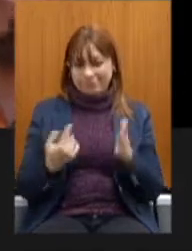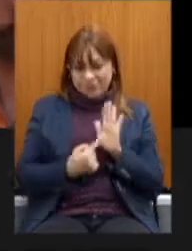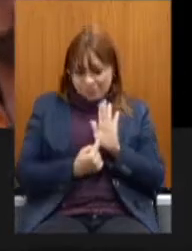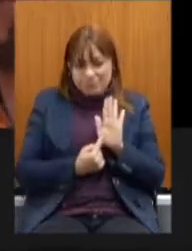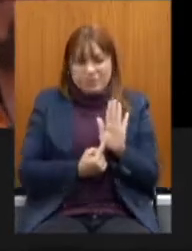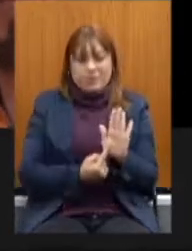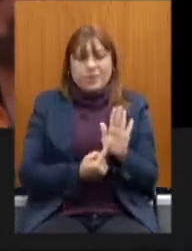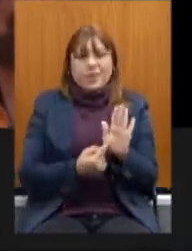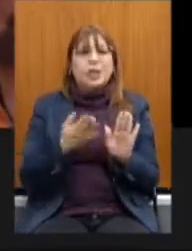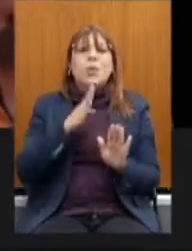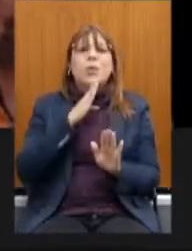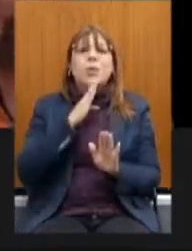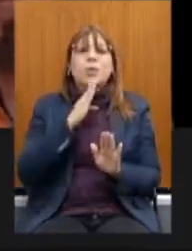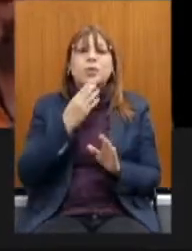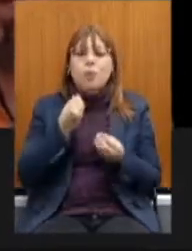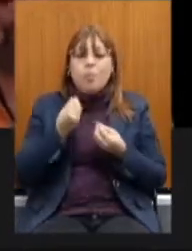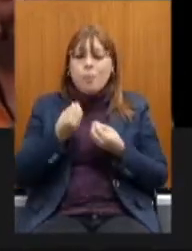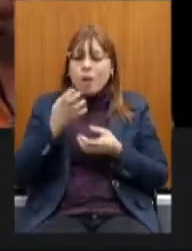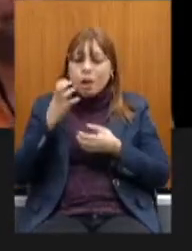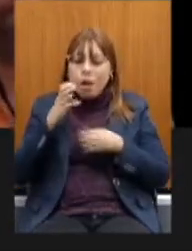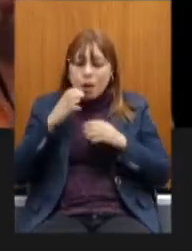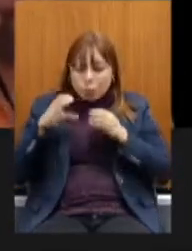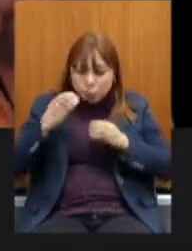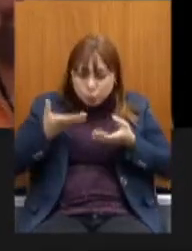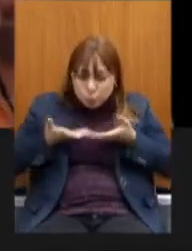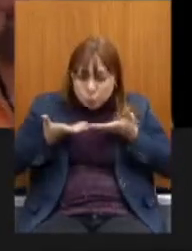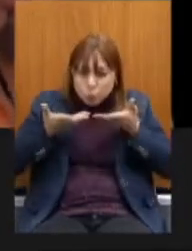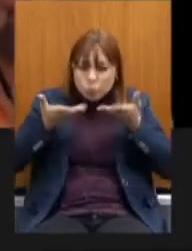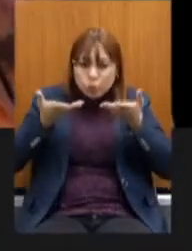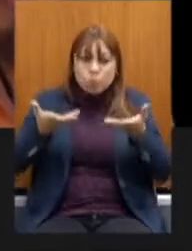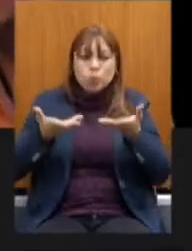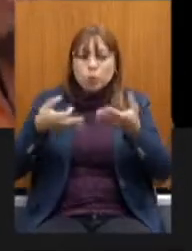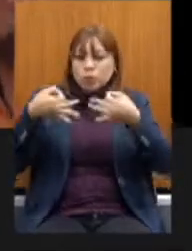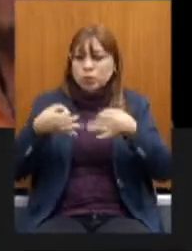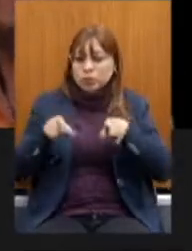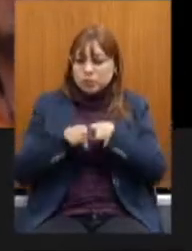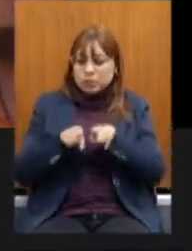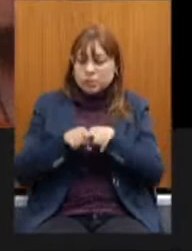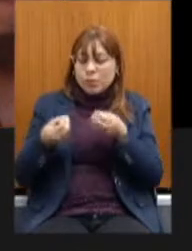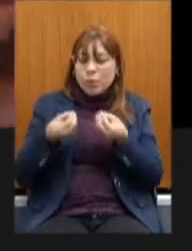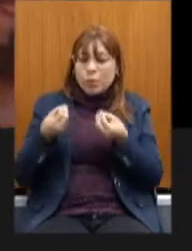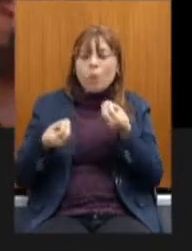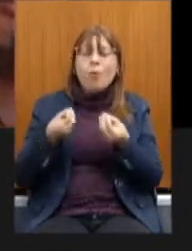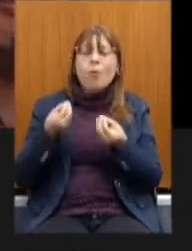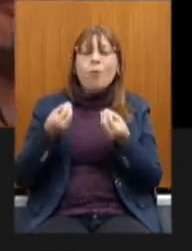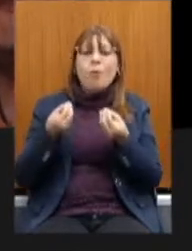preparo também. Então, é o tanto que o cantor lírico passa. Pode passar?